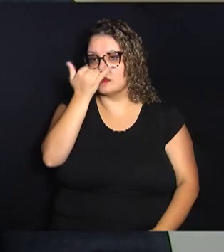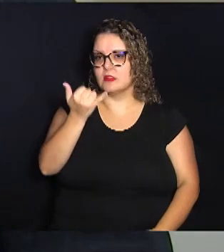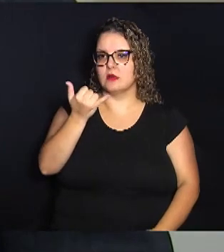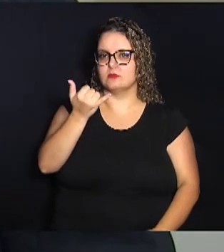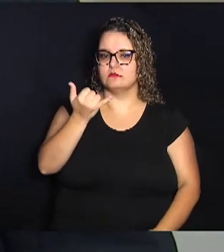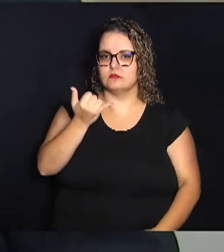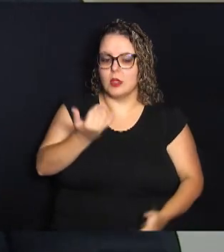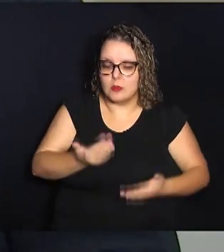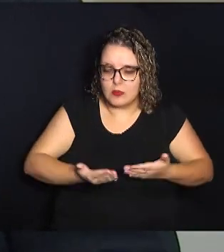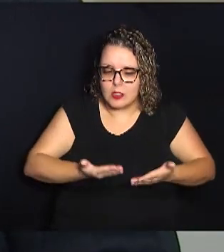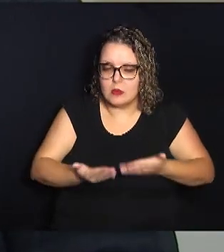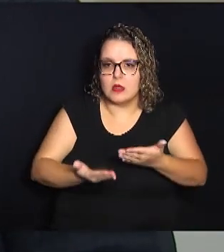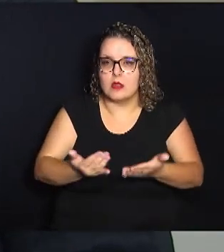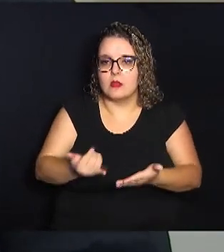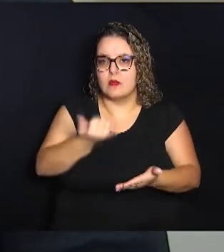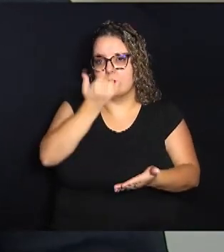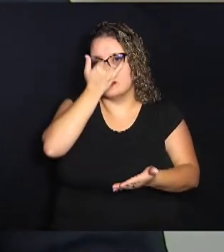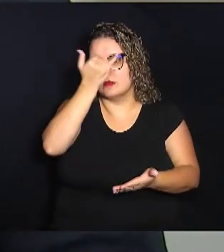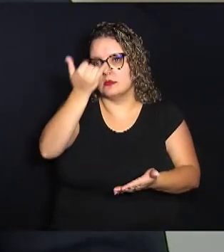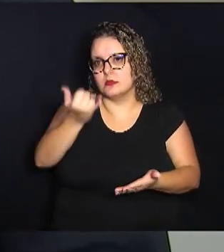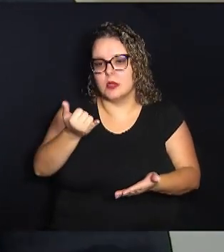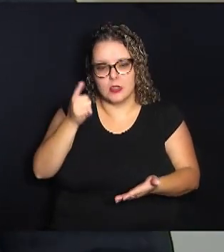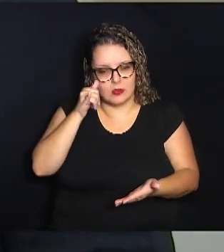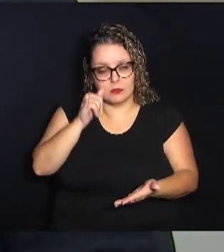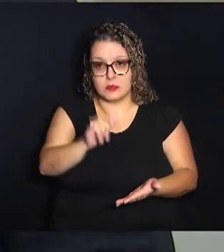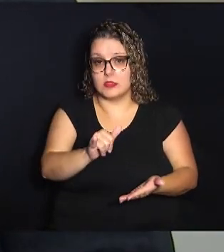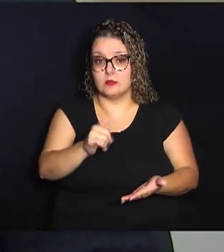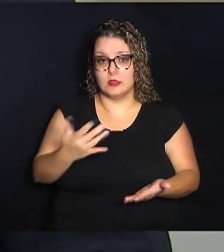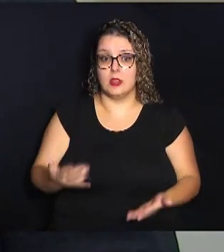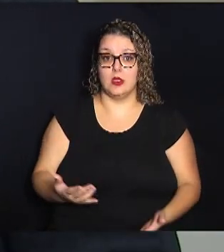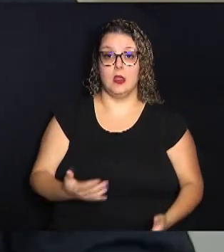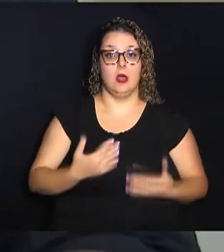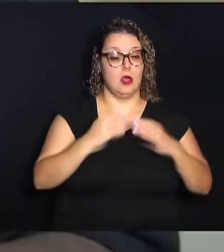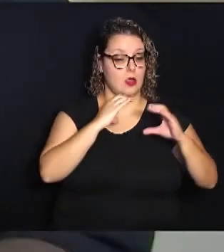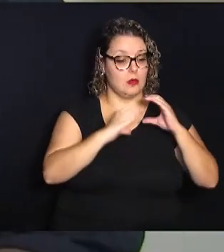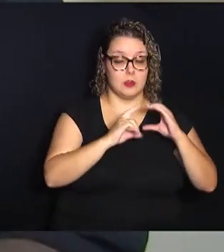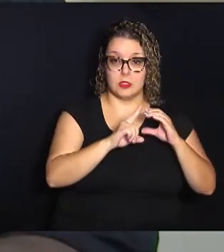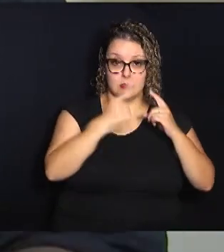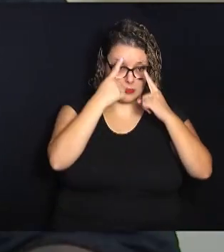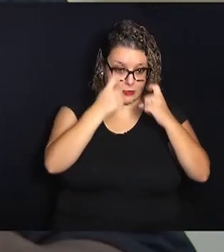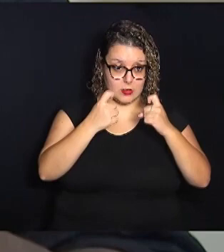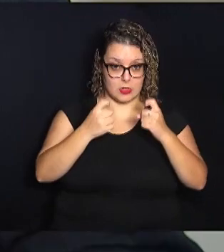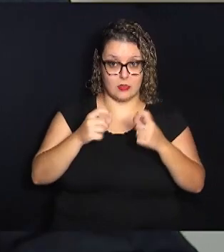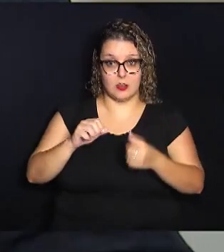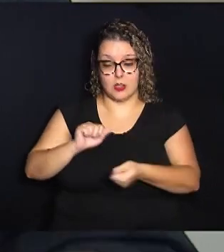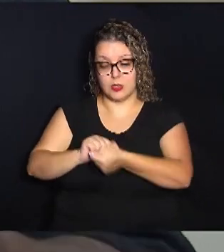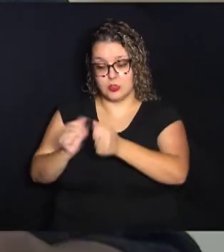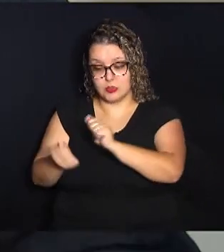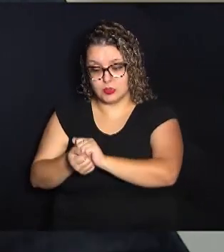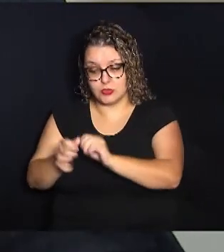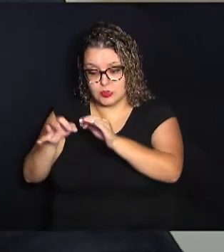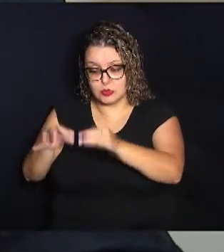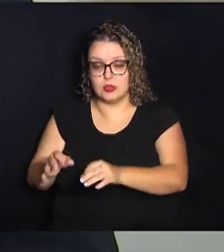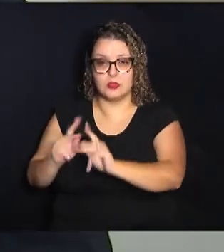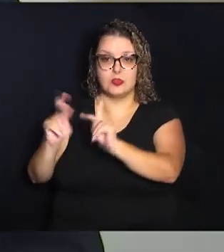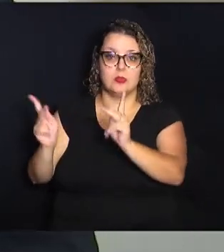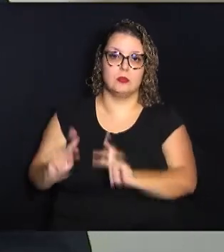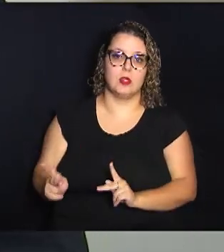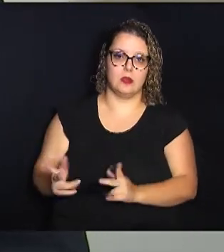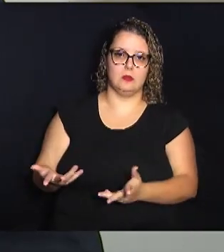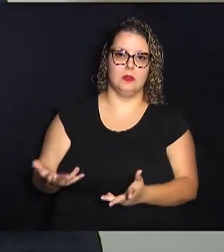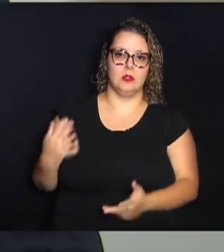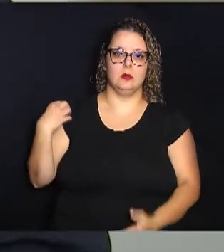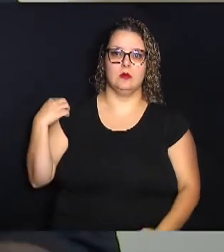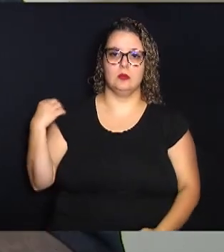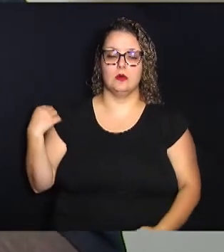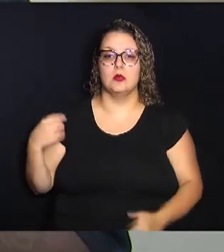funciona como? Nós trabalhamos atuando com a comunicação não violenta, com a justiça restaurativa, através dos círculos de construção de pais de manutenção de vírgula. Esses